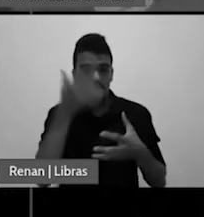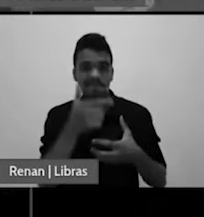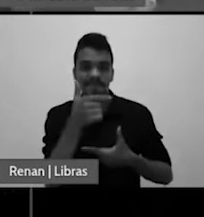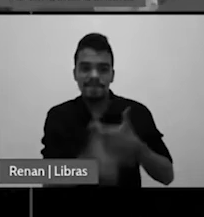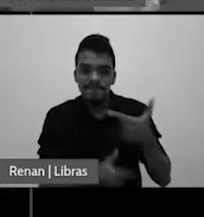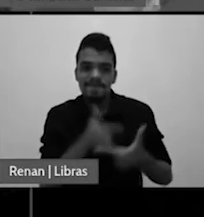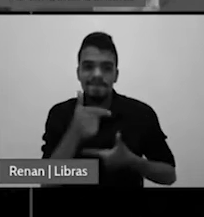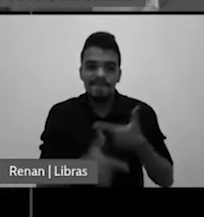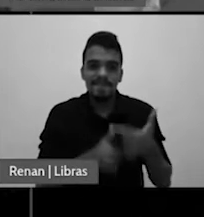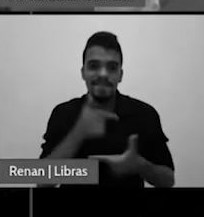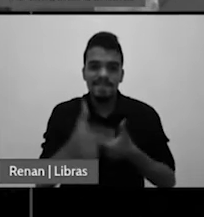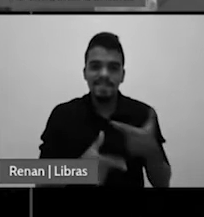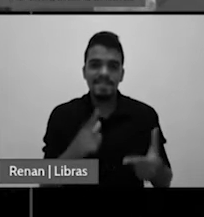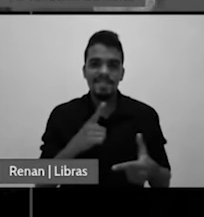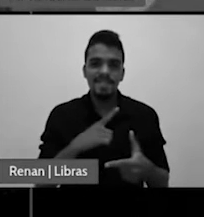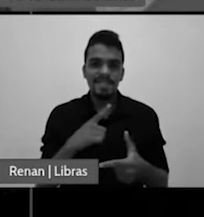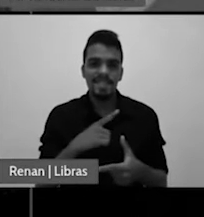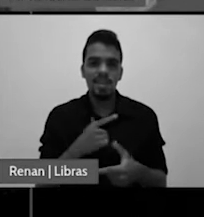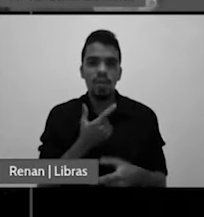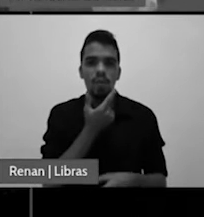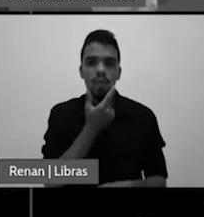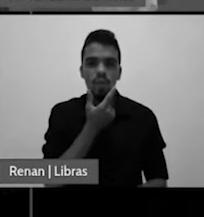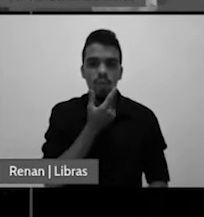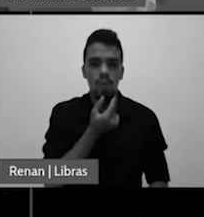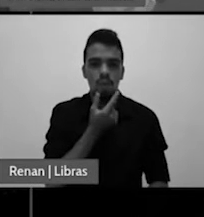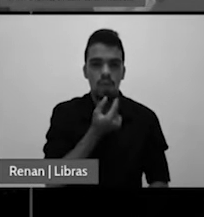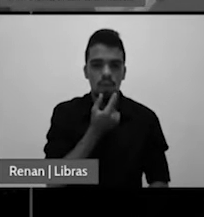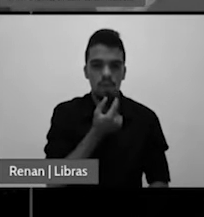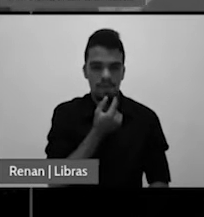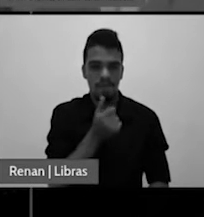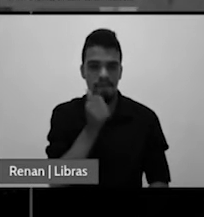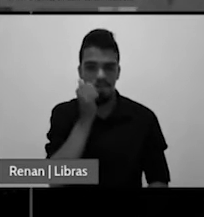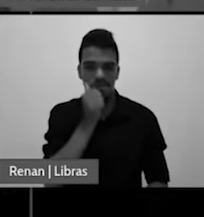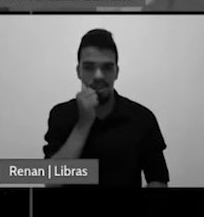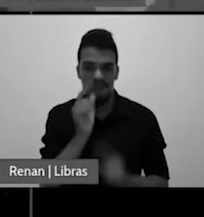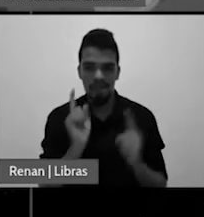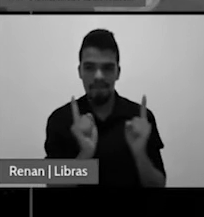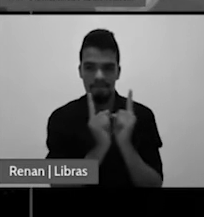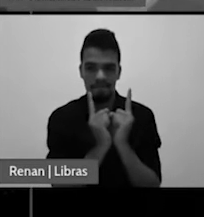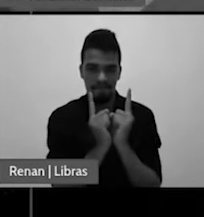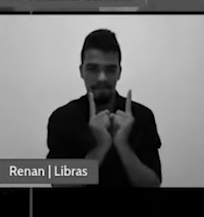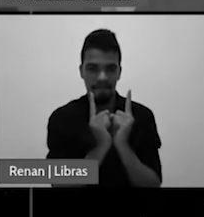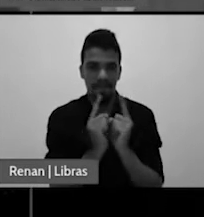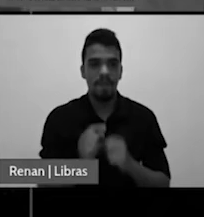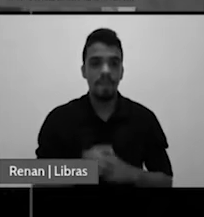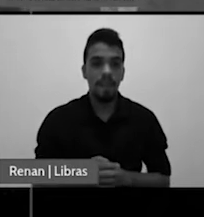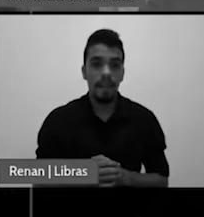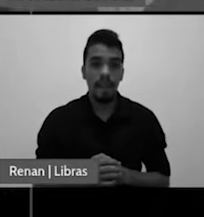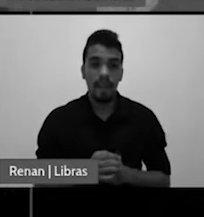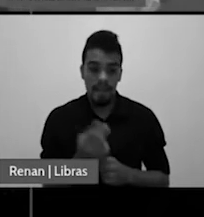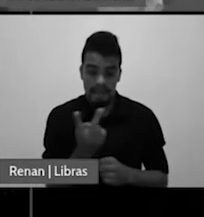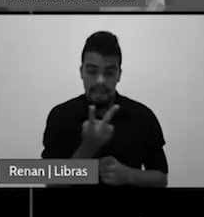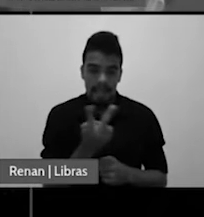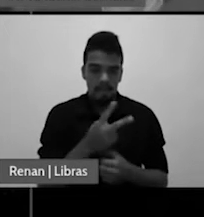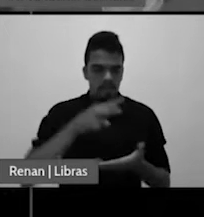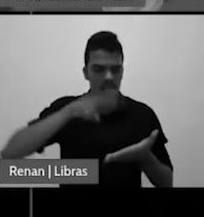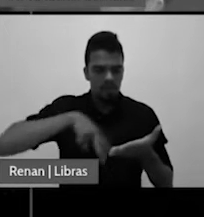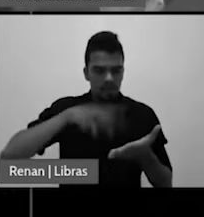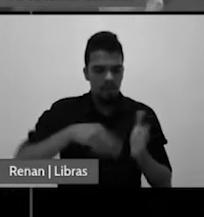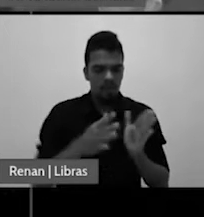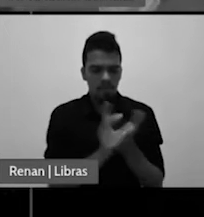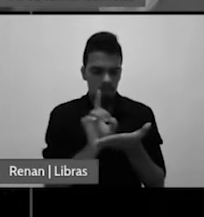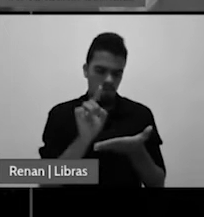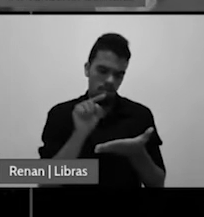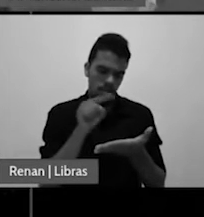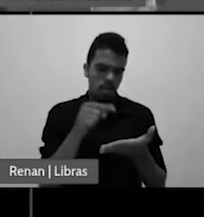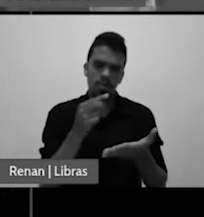John Trask e Dorothy Trask. E então, lendo a palavra de Deus, eles disseram, não, não, nós devemos guardar